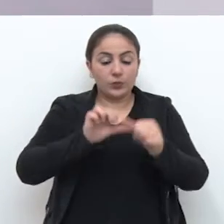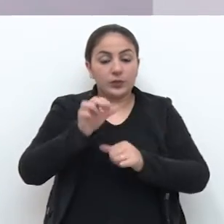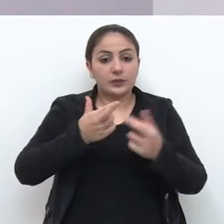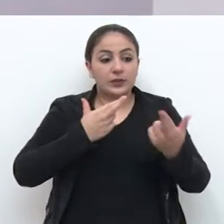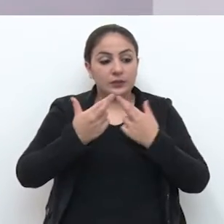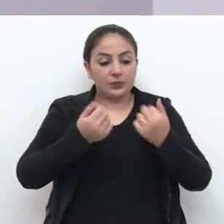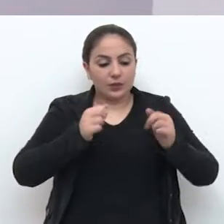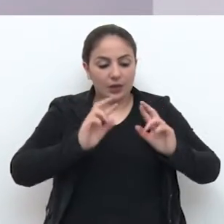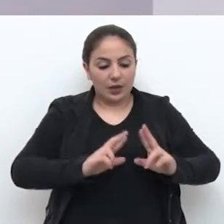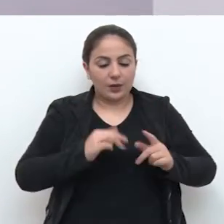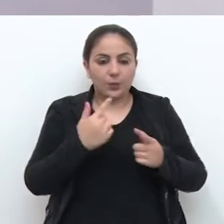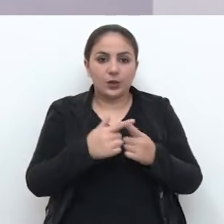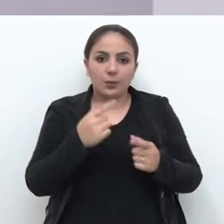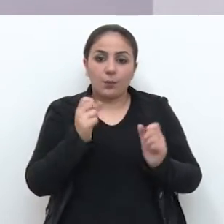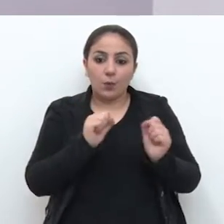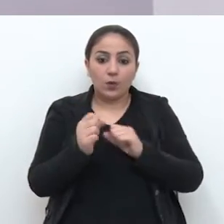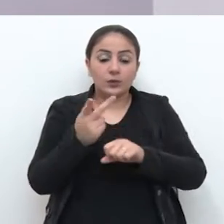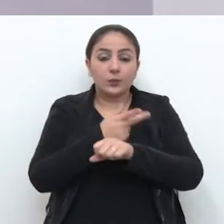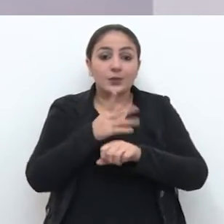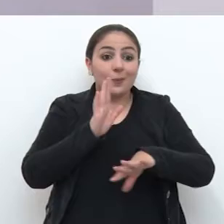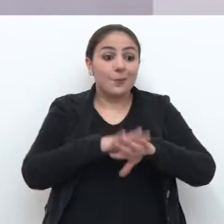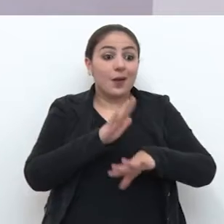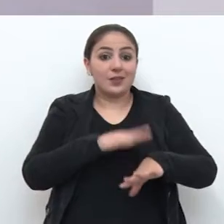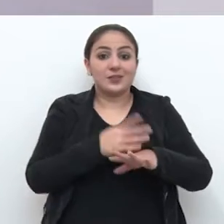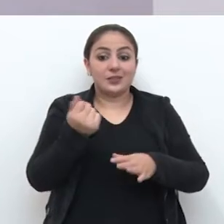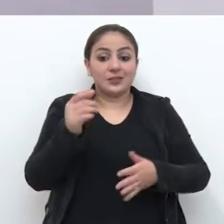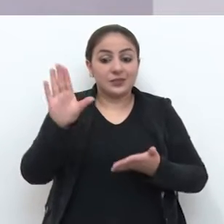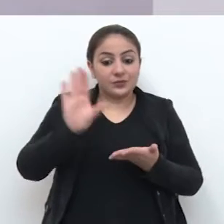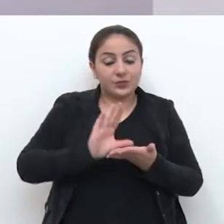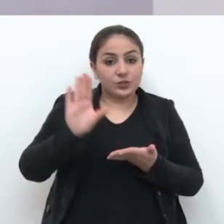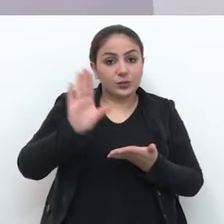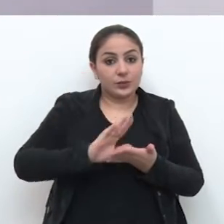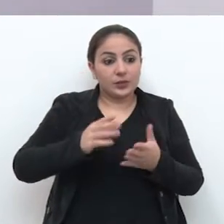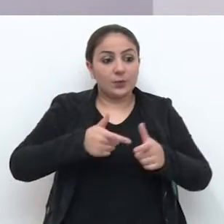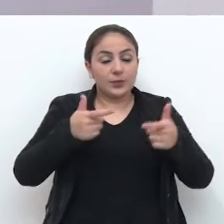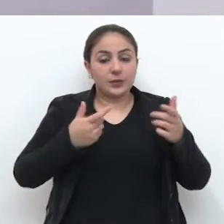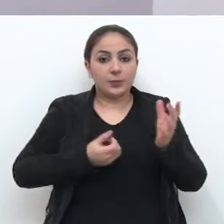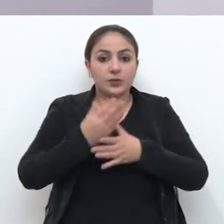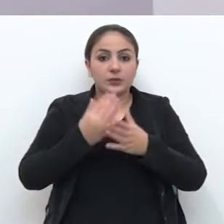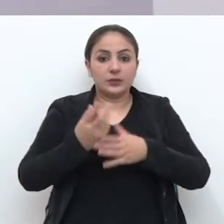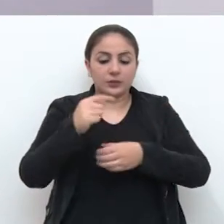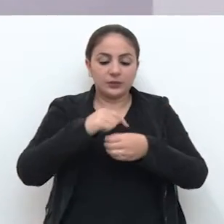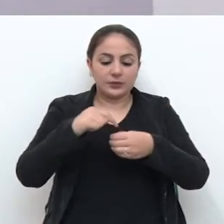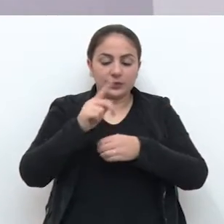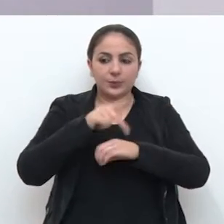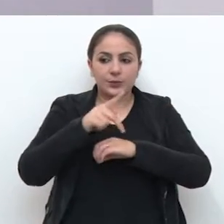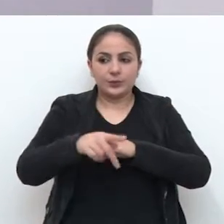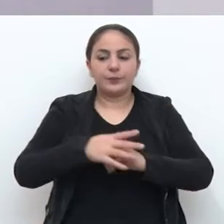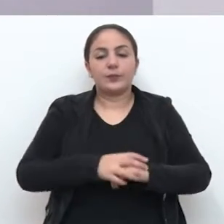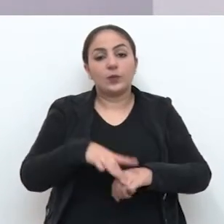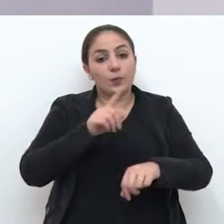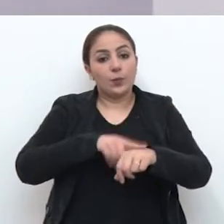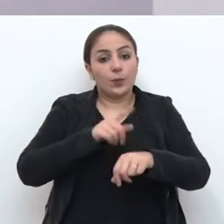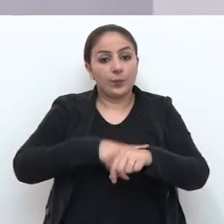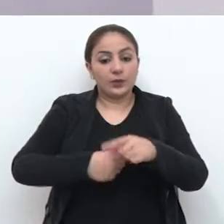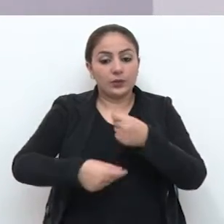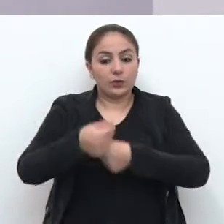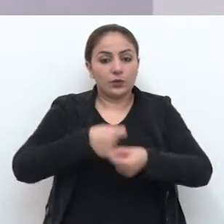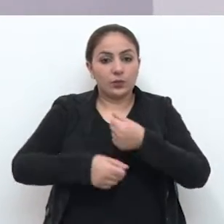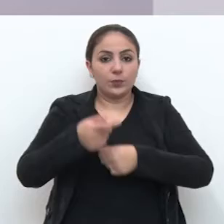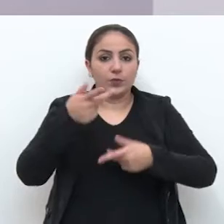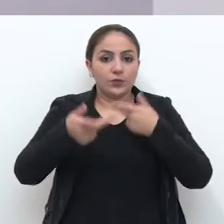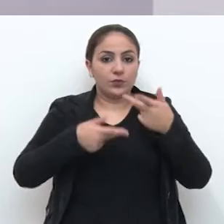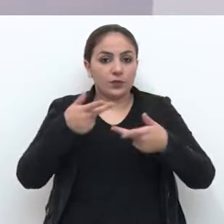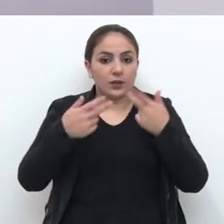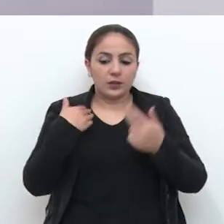relação com a área para que possa buscar novos investimentos e aumentar a sua produção na cidade de Passo Fundo. O